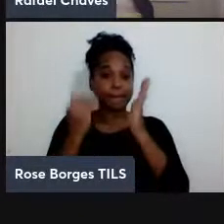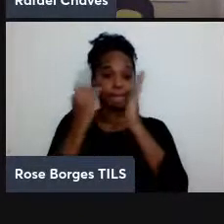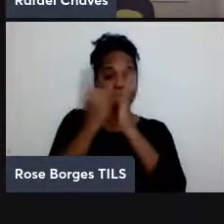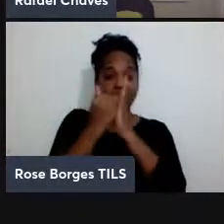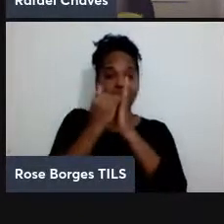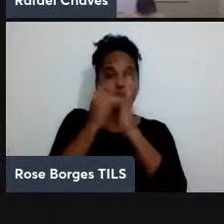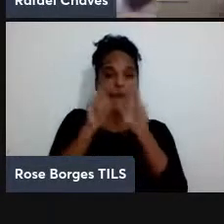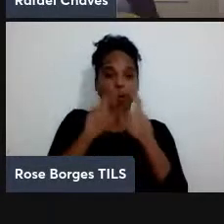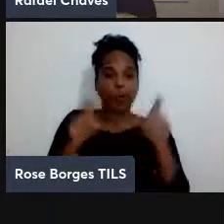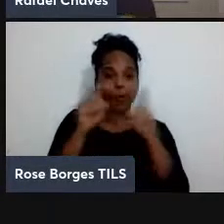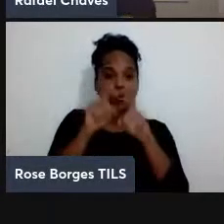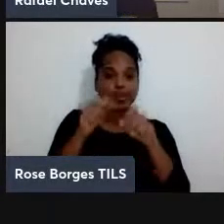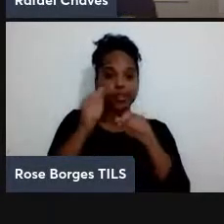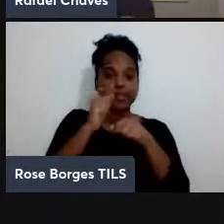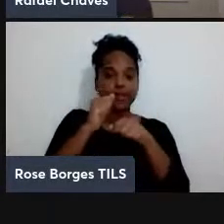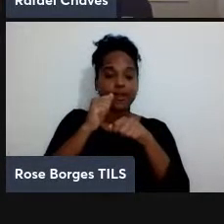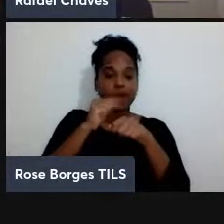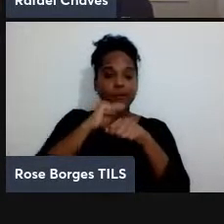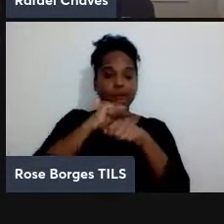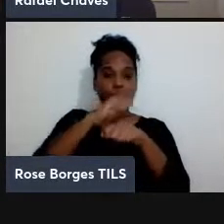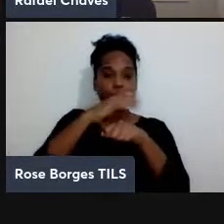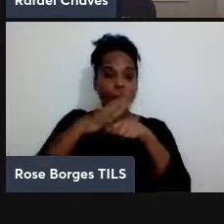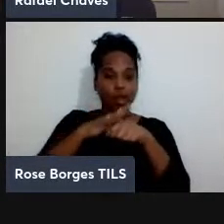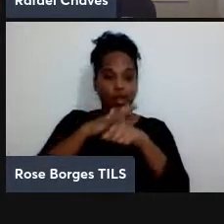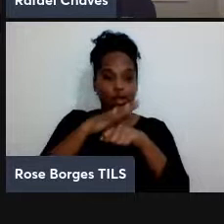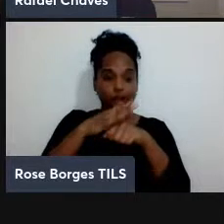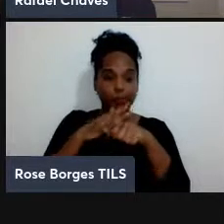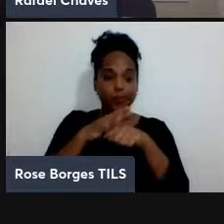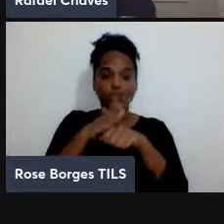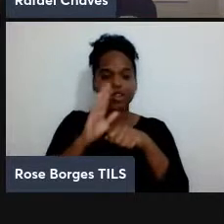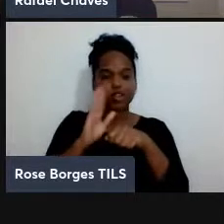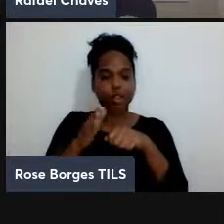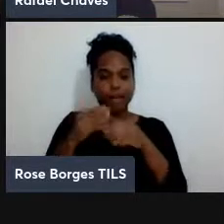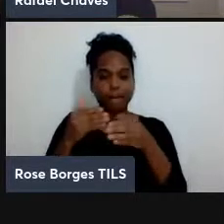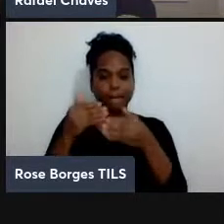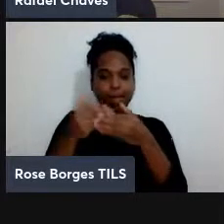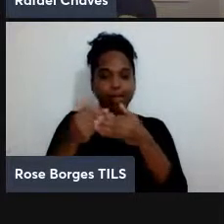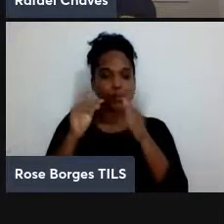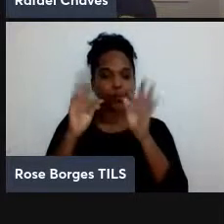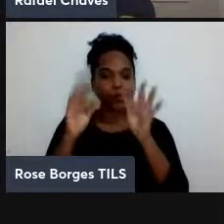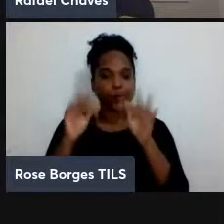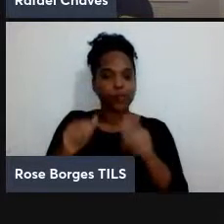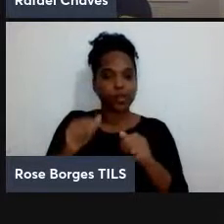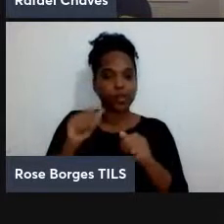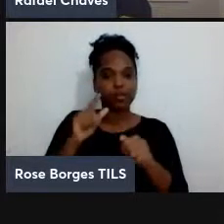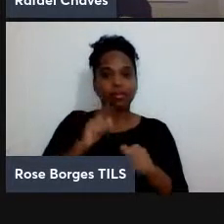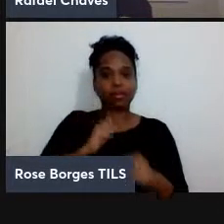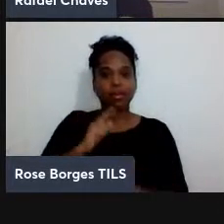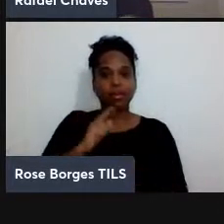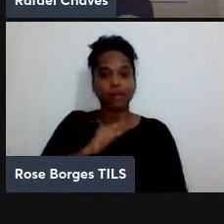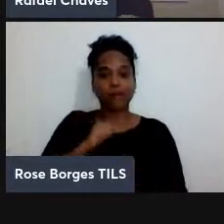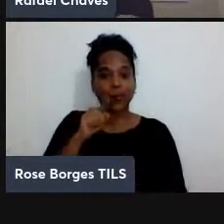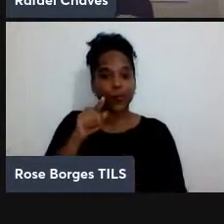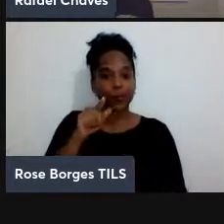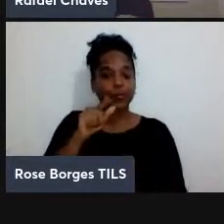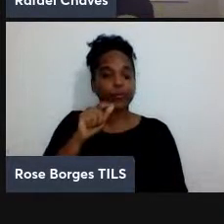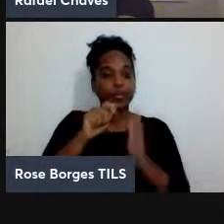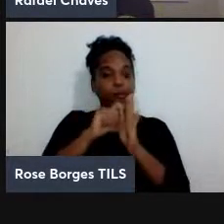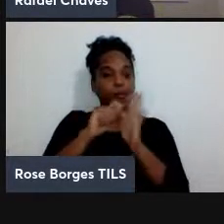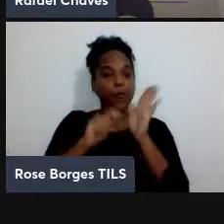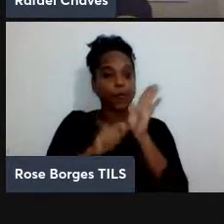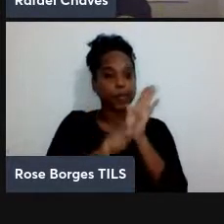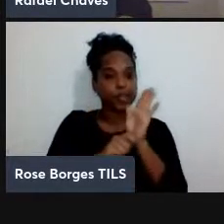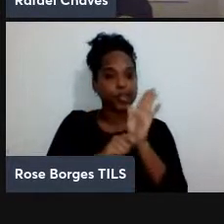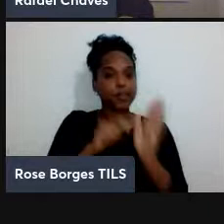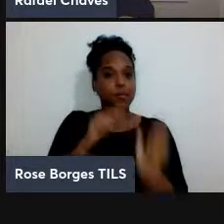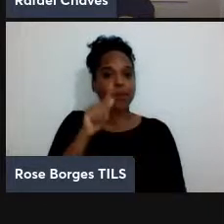em seguida eu já estou chegando ao fim aqui a gente tem o algoritmo de Grover que é um algoritmo muito importante porque ele também